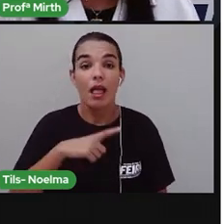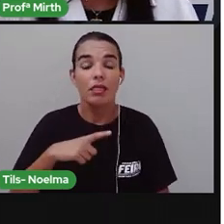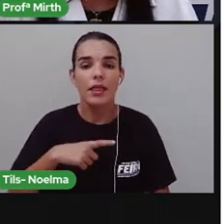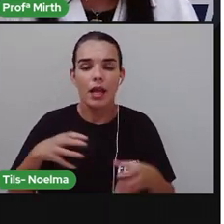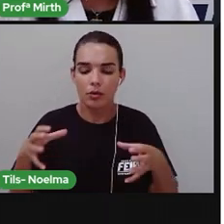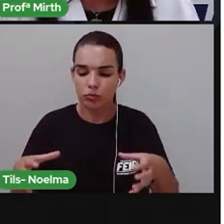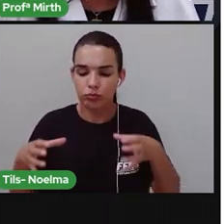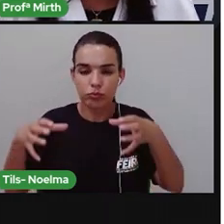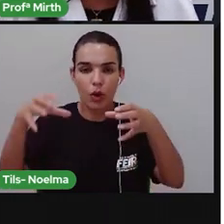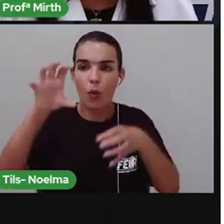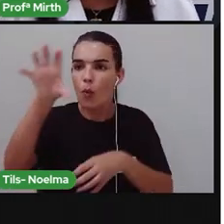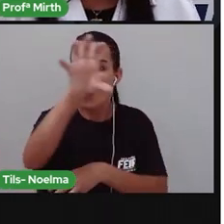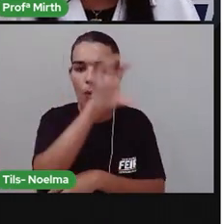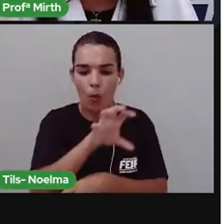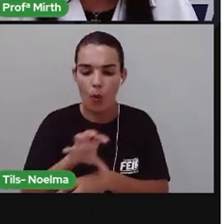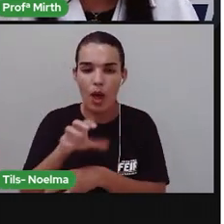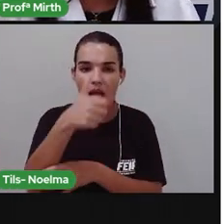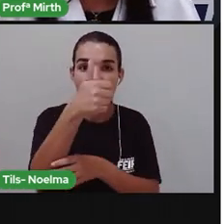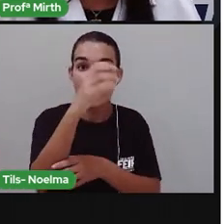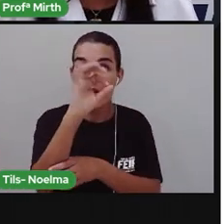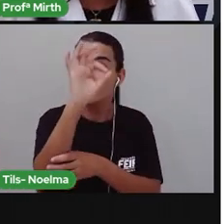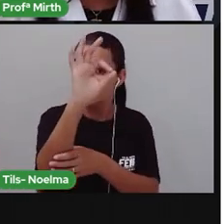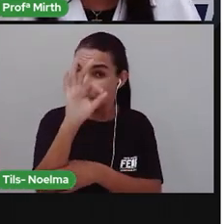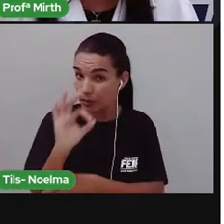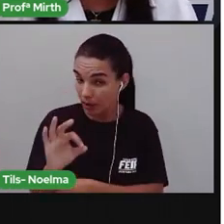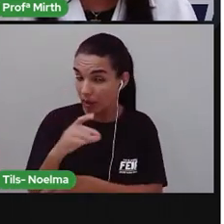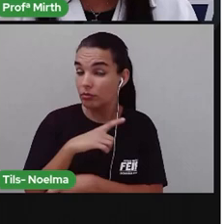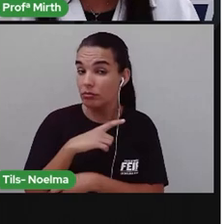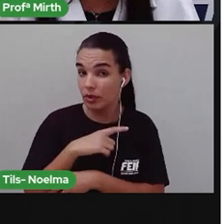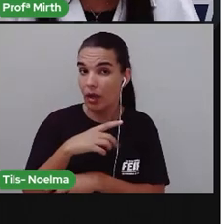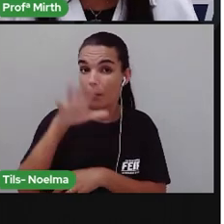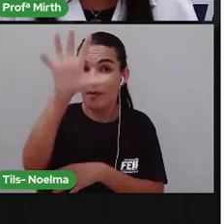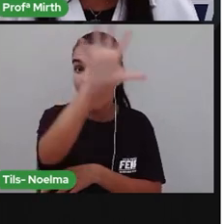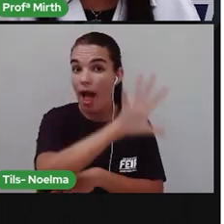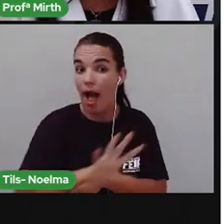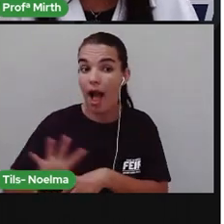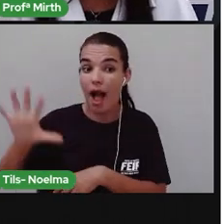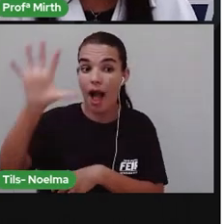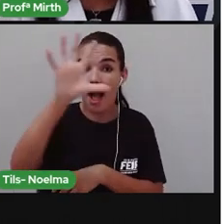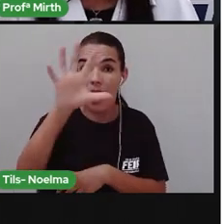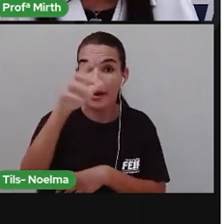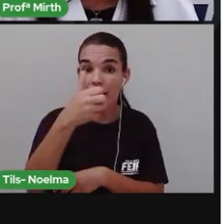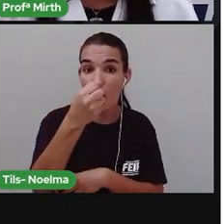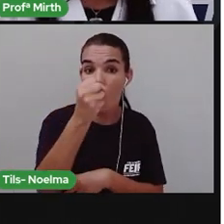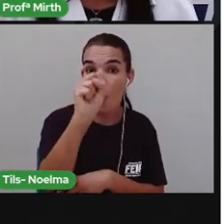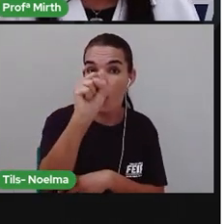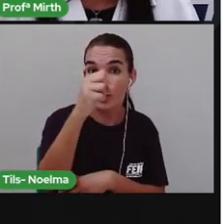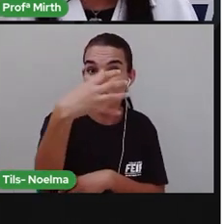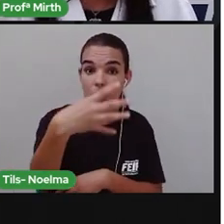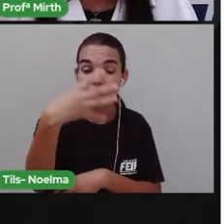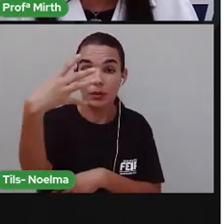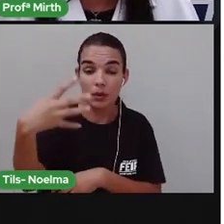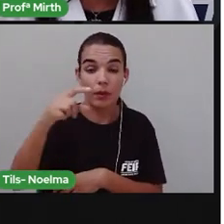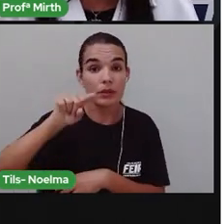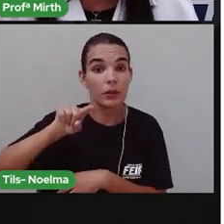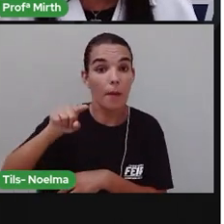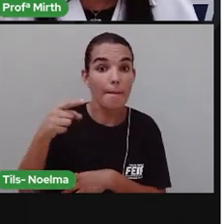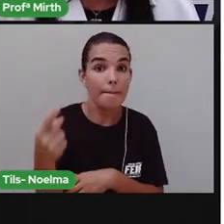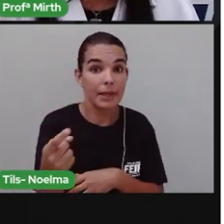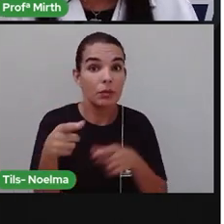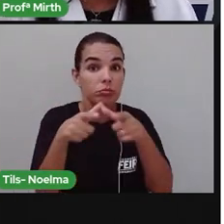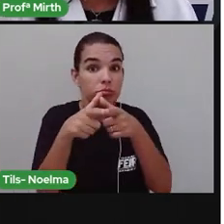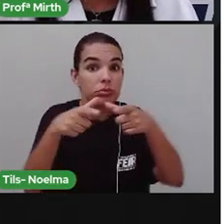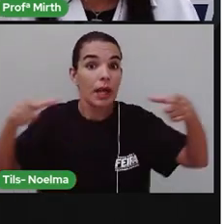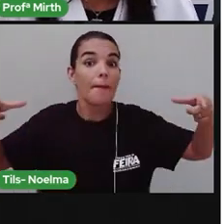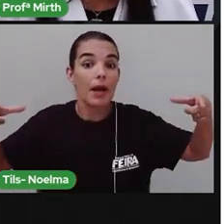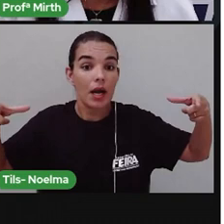aí De 10% do estado brasileiro Tendo uma área De 844 mil E 400 quilômetros quadrados, né?